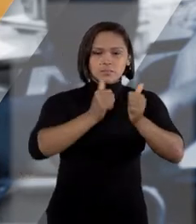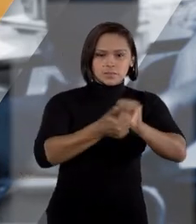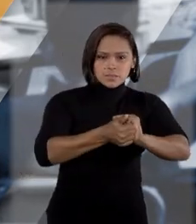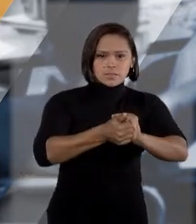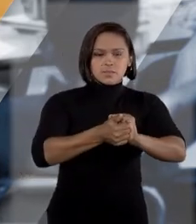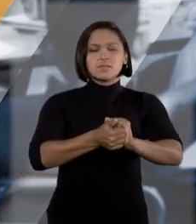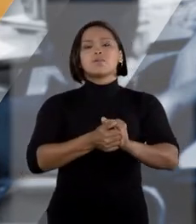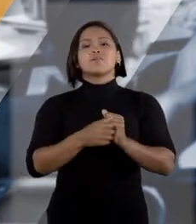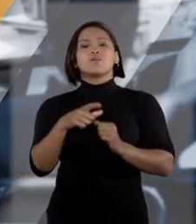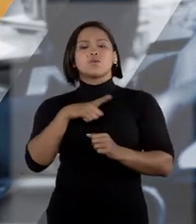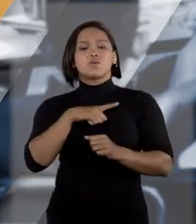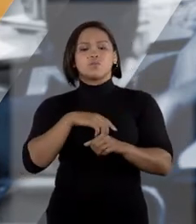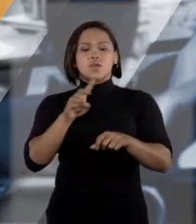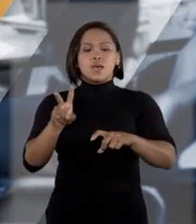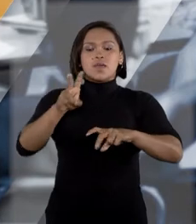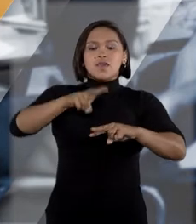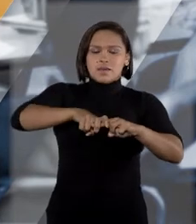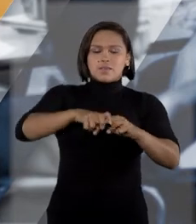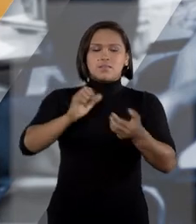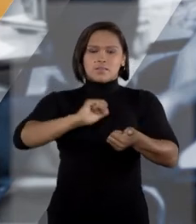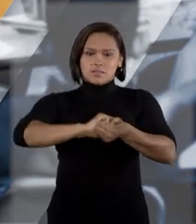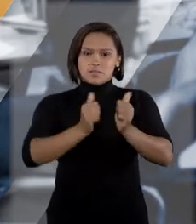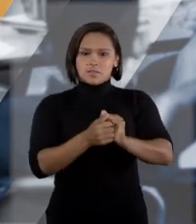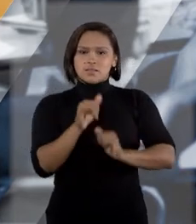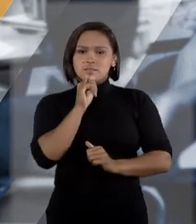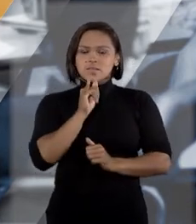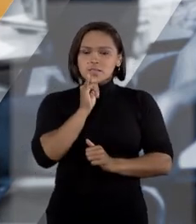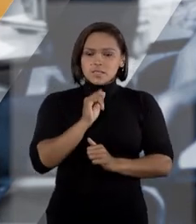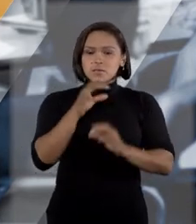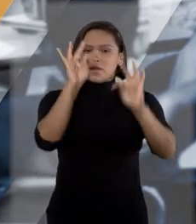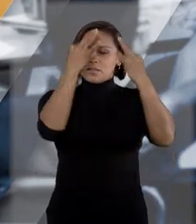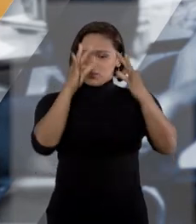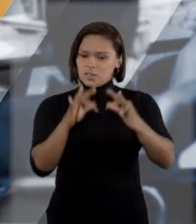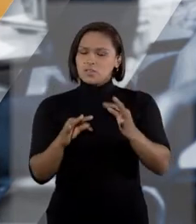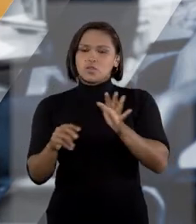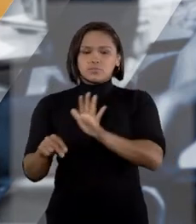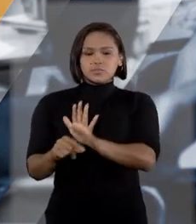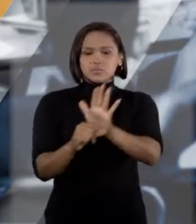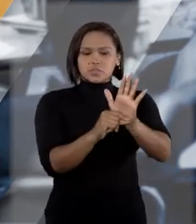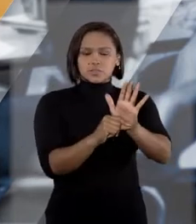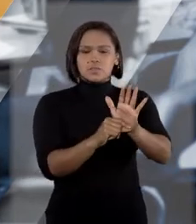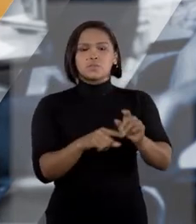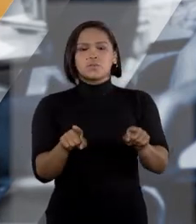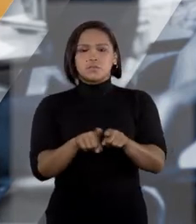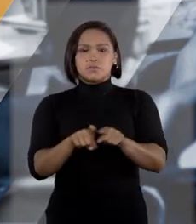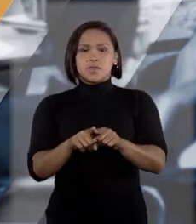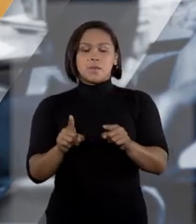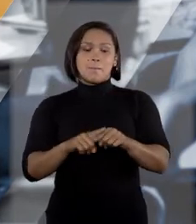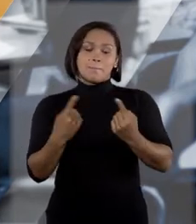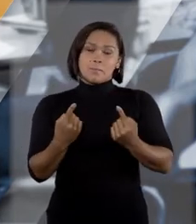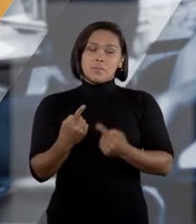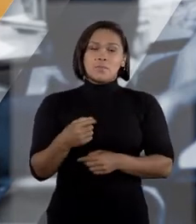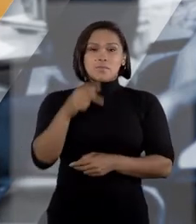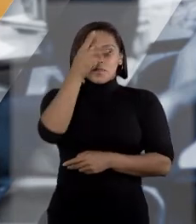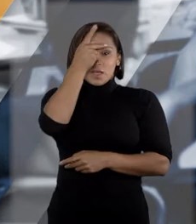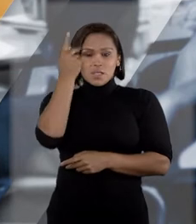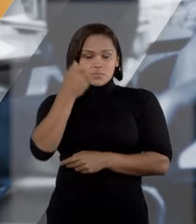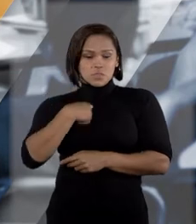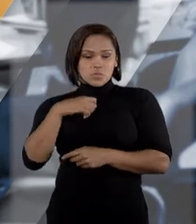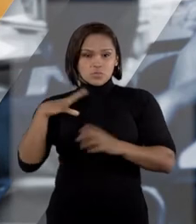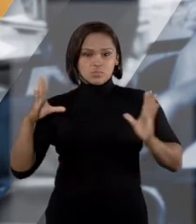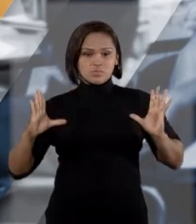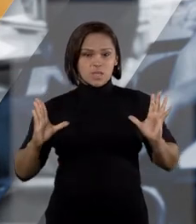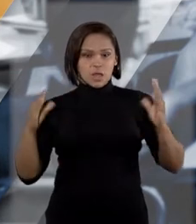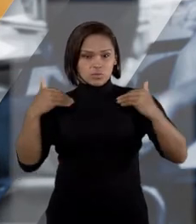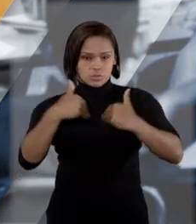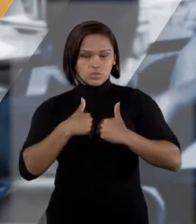físico, como cadeiras adaptadas, por exemplo, e tecnologia assistida, como audiolivros. Para aqueles com transtorno do espectro